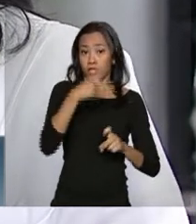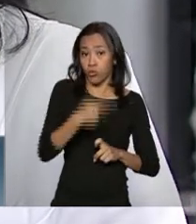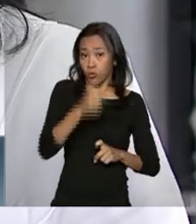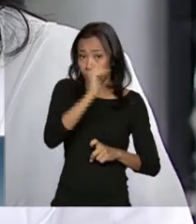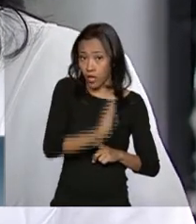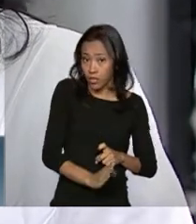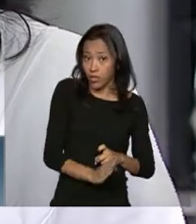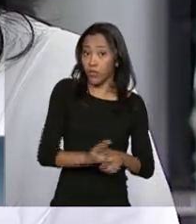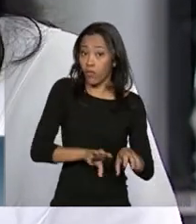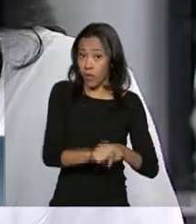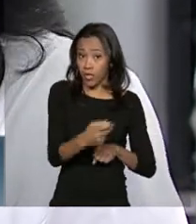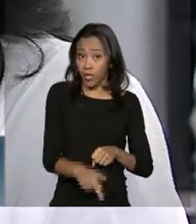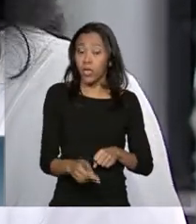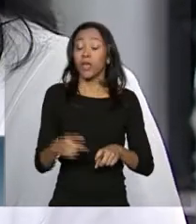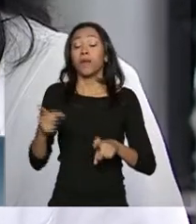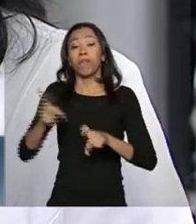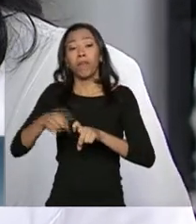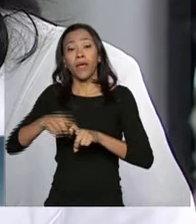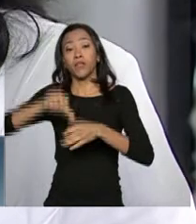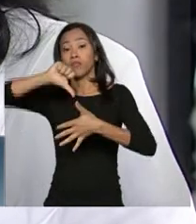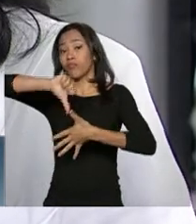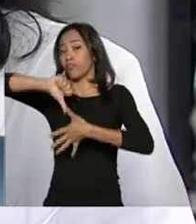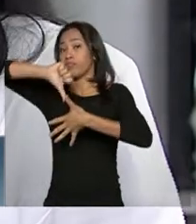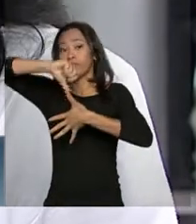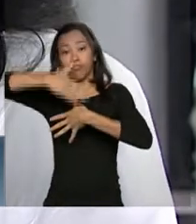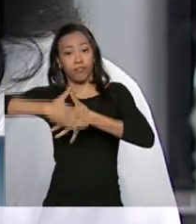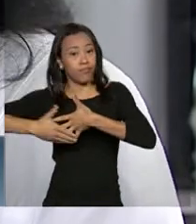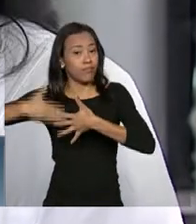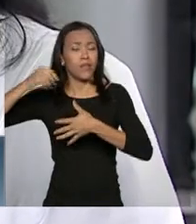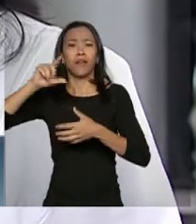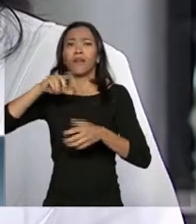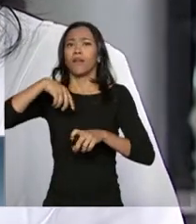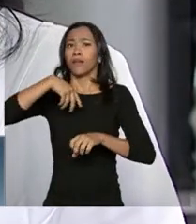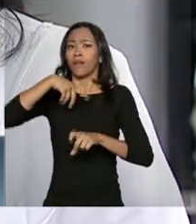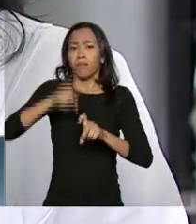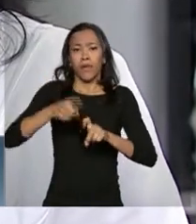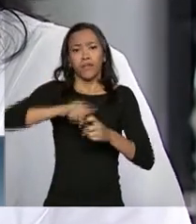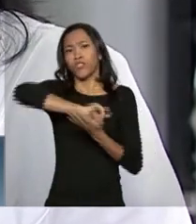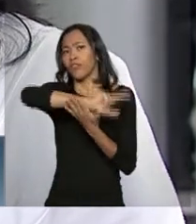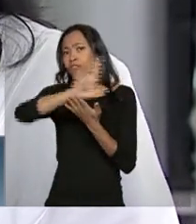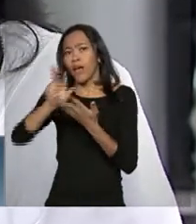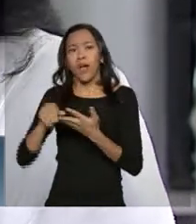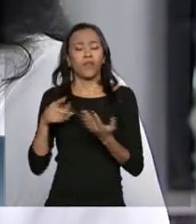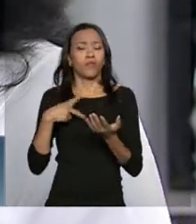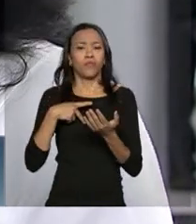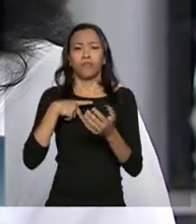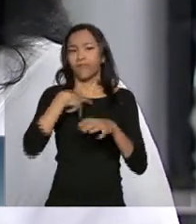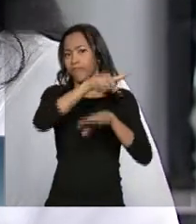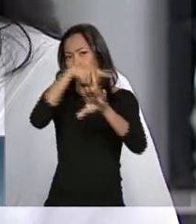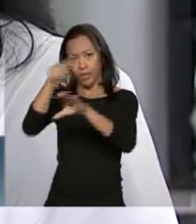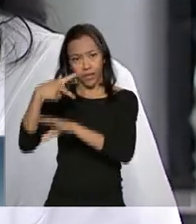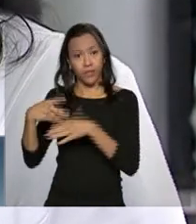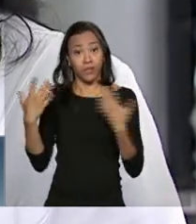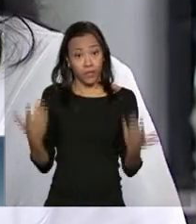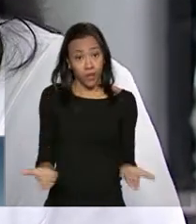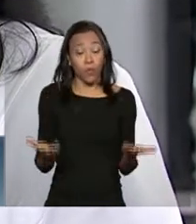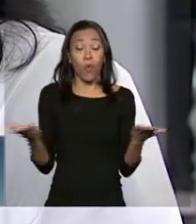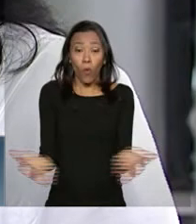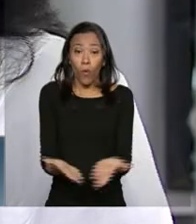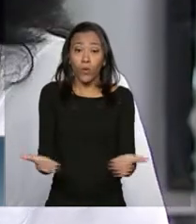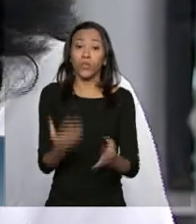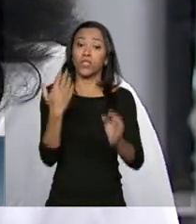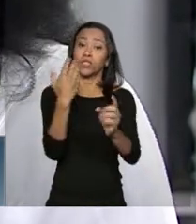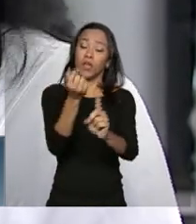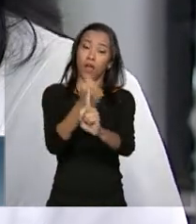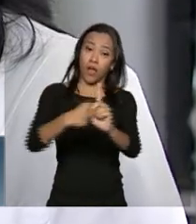médicos da América Latina de vários países, médicos de fora da América Latina. Hoje a população reconhece